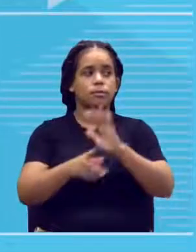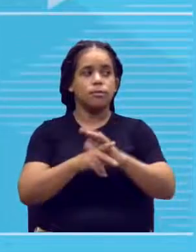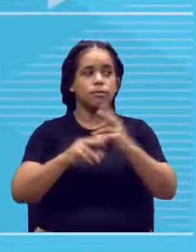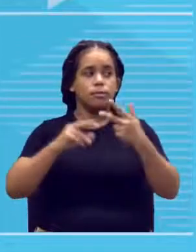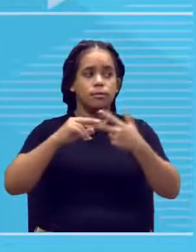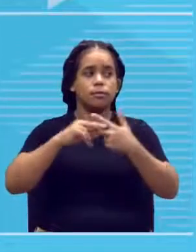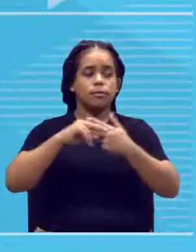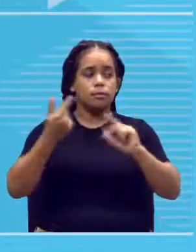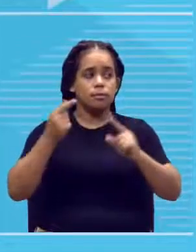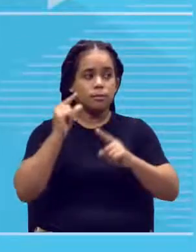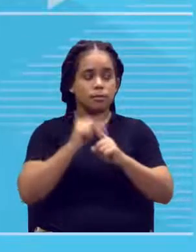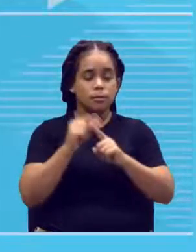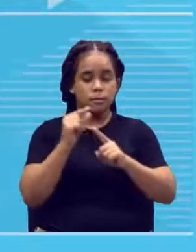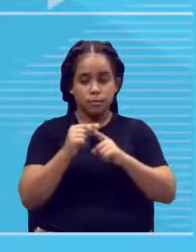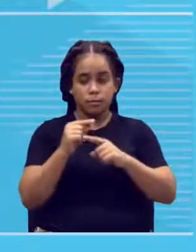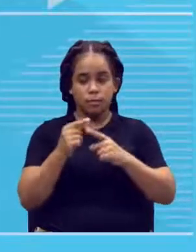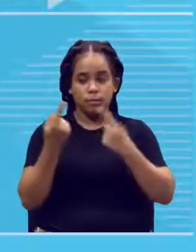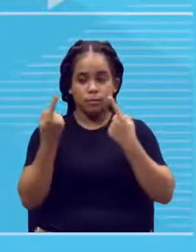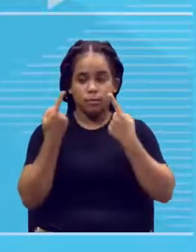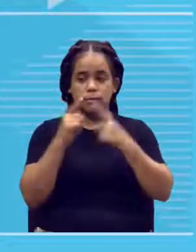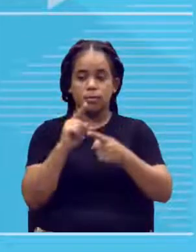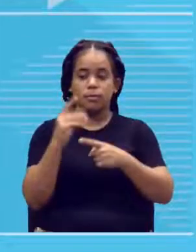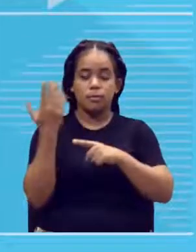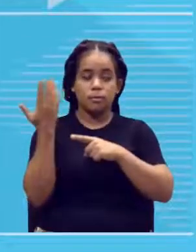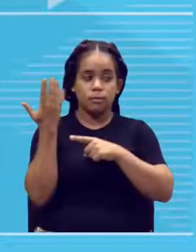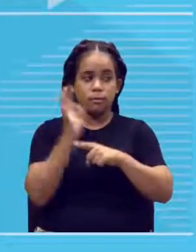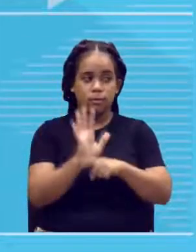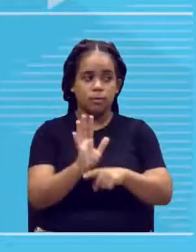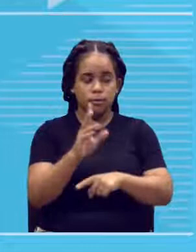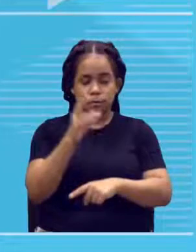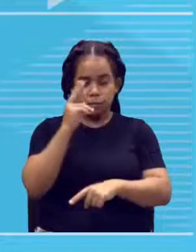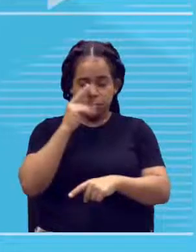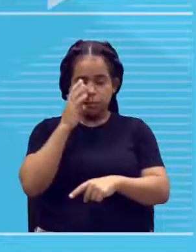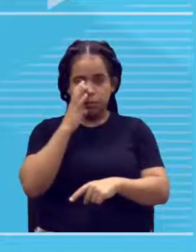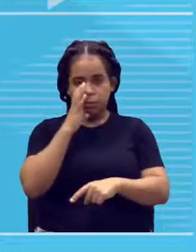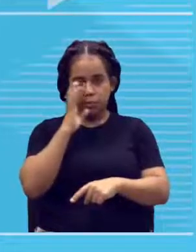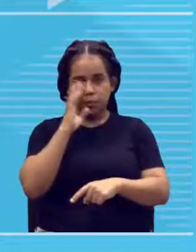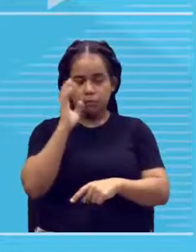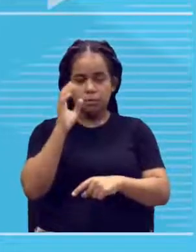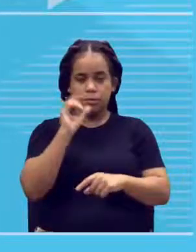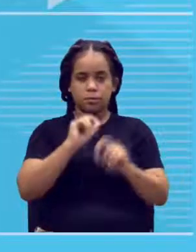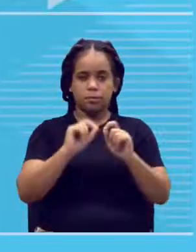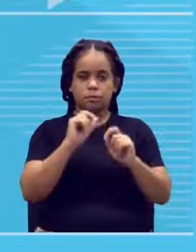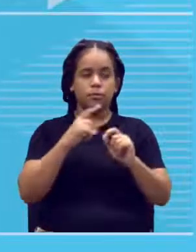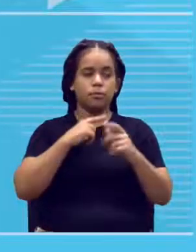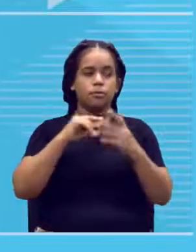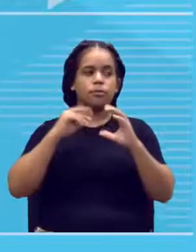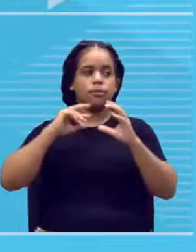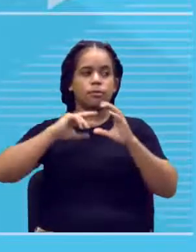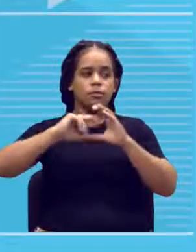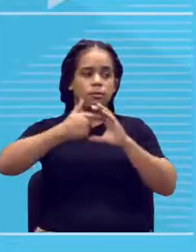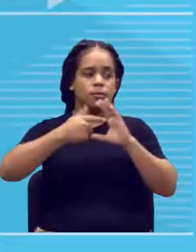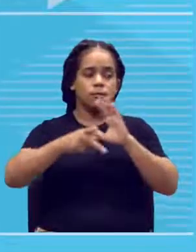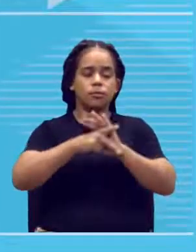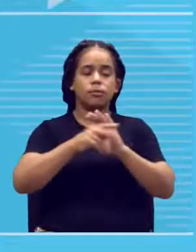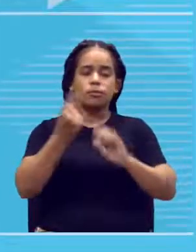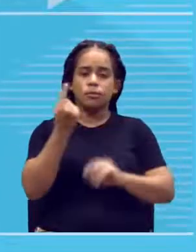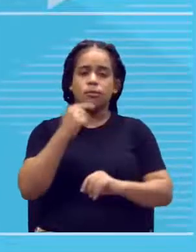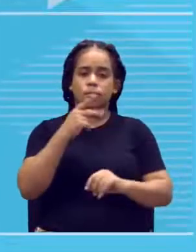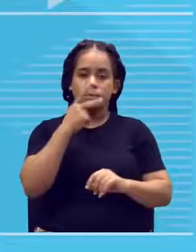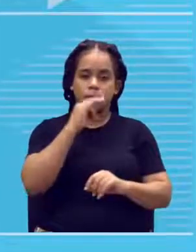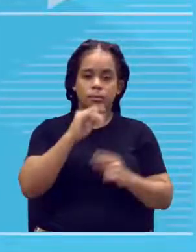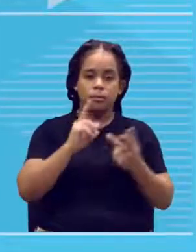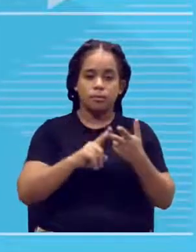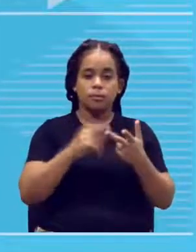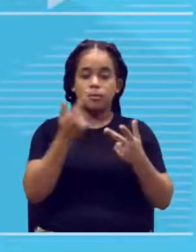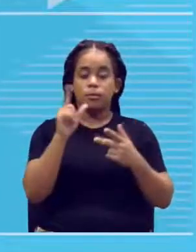recessivo. Então, veja bem de novo. Cada um desses cromossomos que a gente tem, um veio do meu pai e o outro veio da minha mãe. Quando